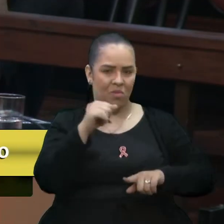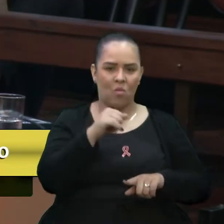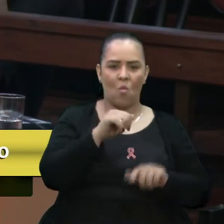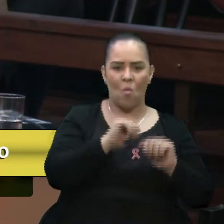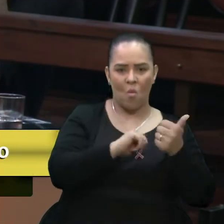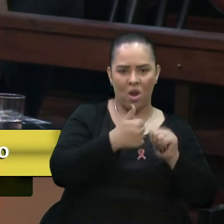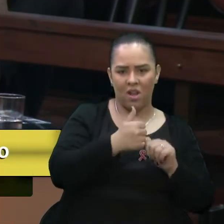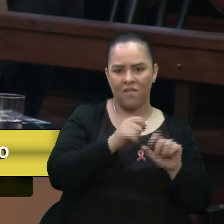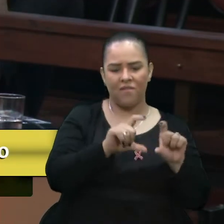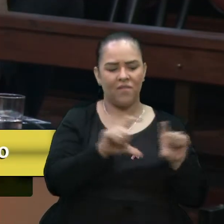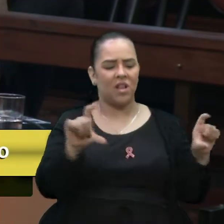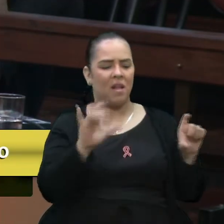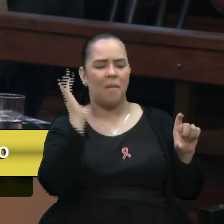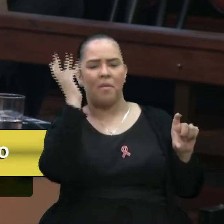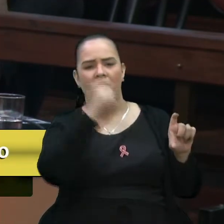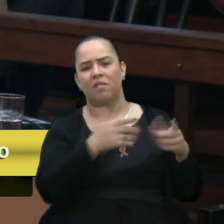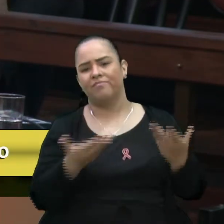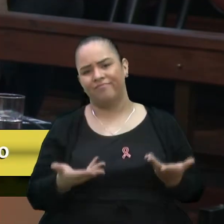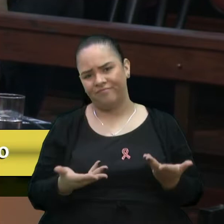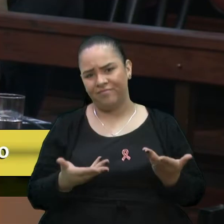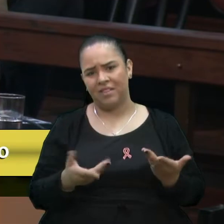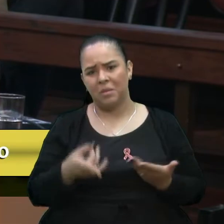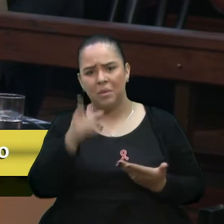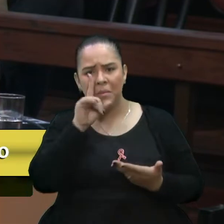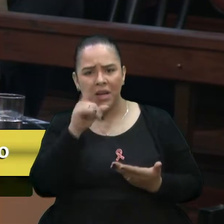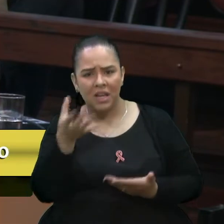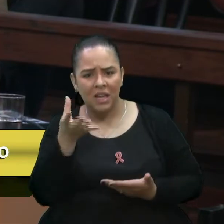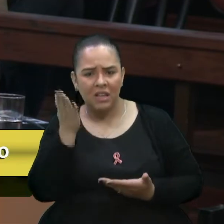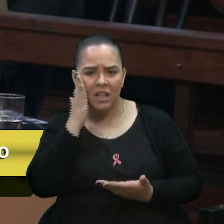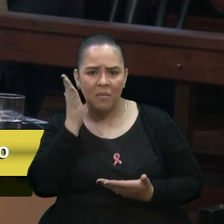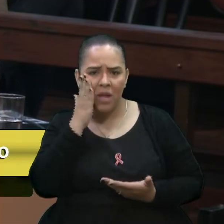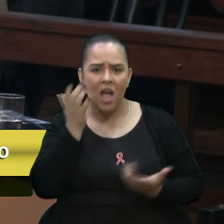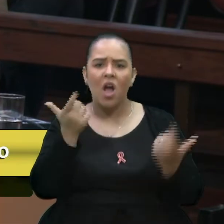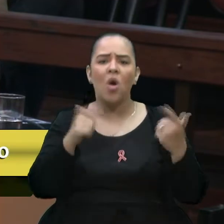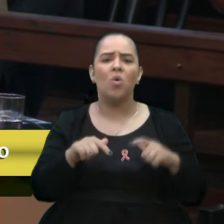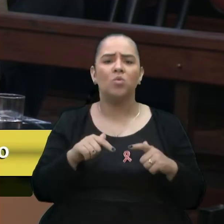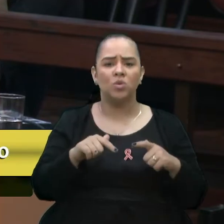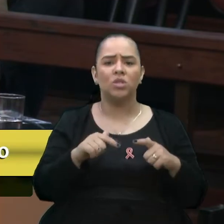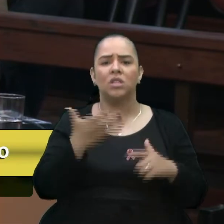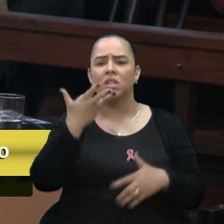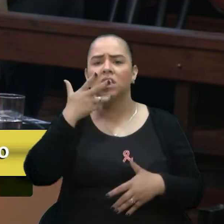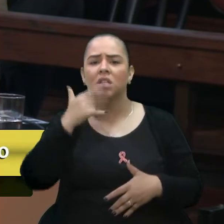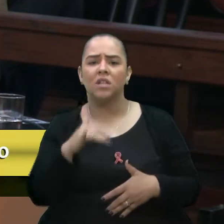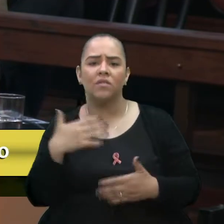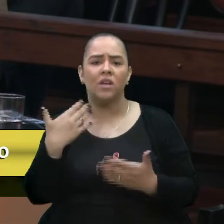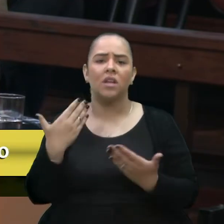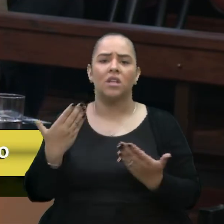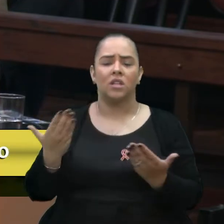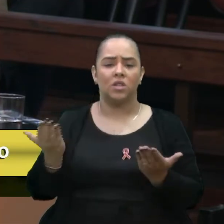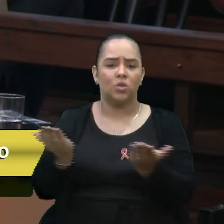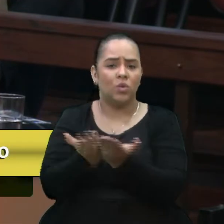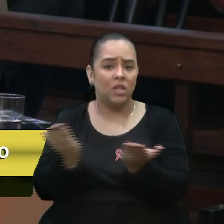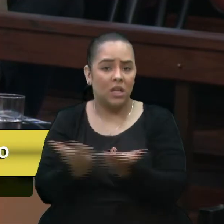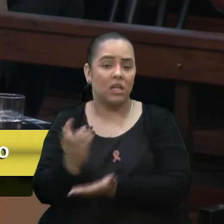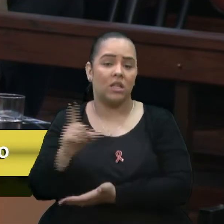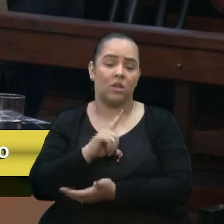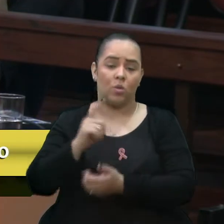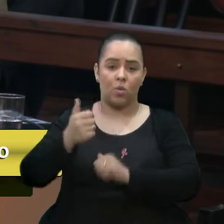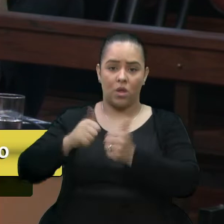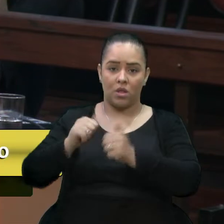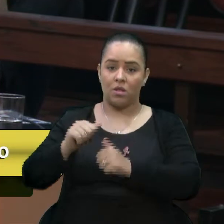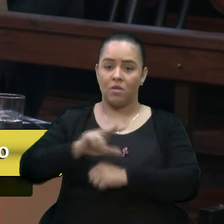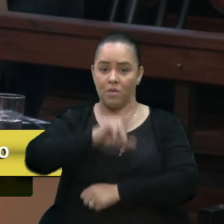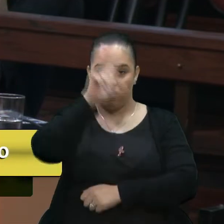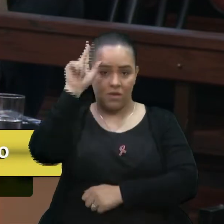maravilhosas, a mãe quer saber de onde o filho dela vai estudar que tem a qualidade. É isso que ela quer saber. Então o prefeito está tentando